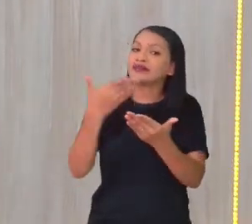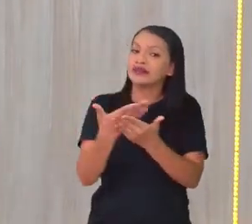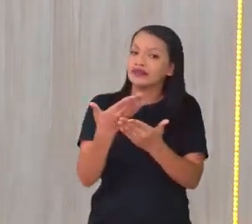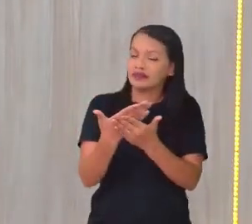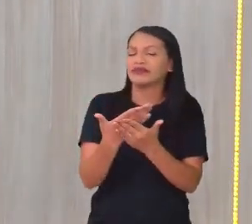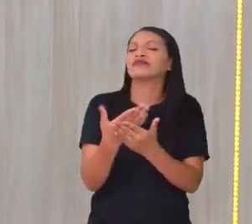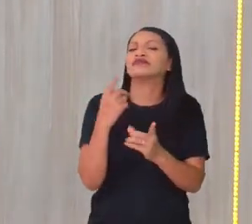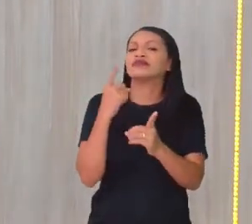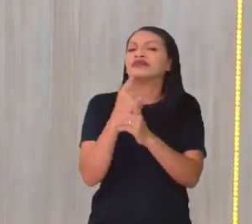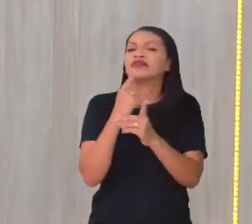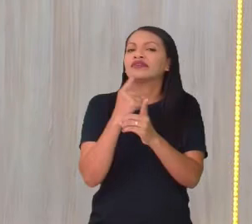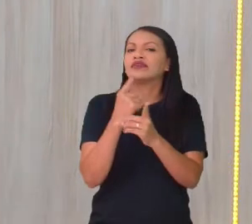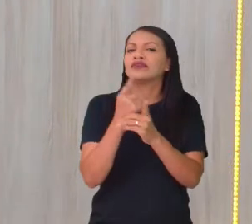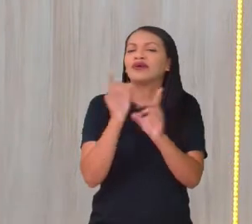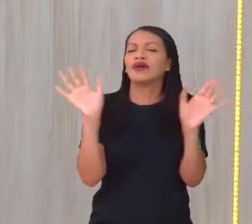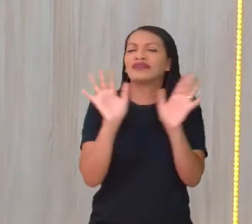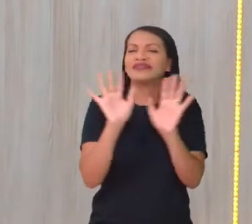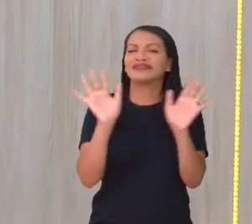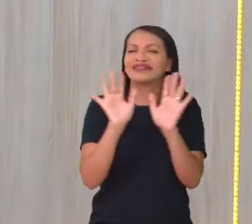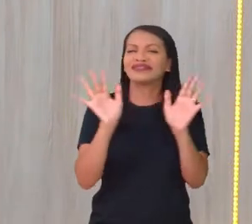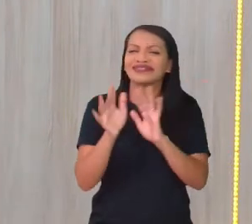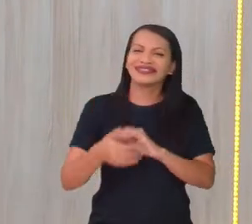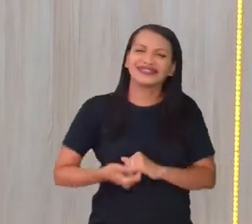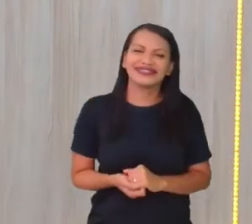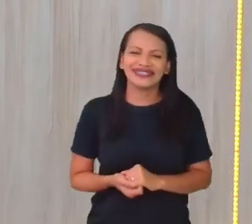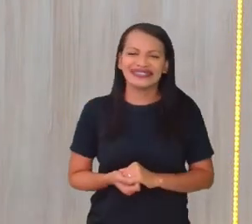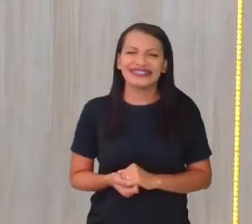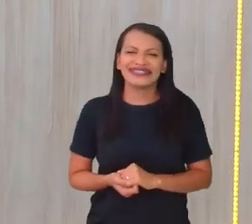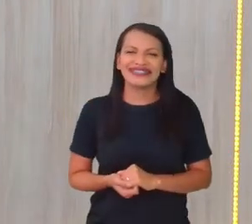próximo encontro pessoal! Uau!